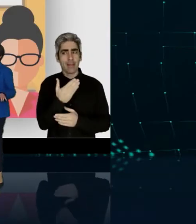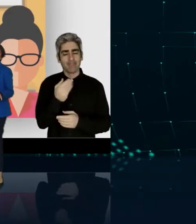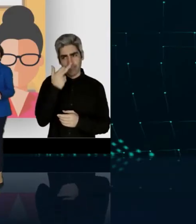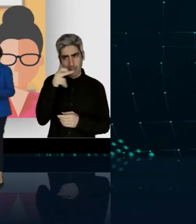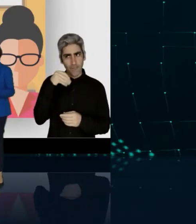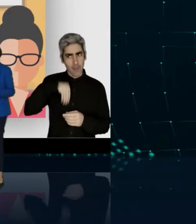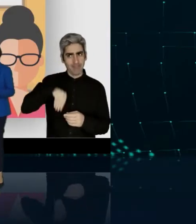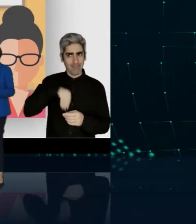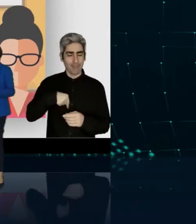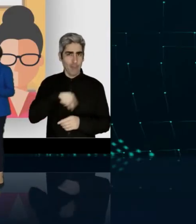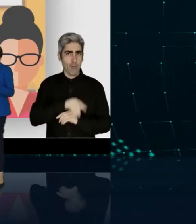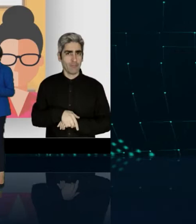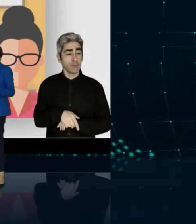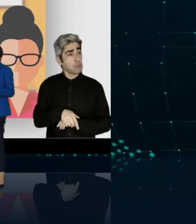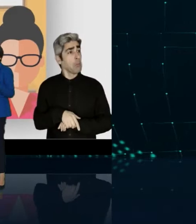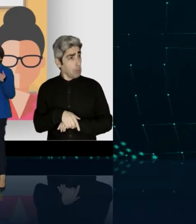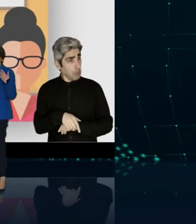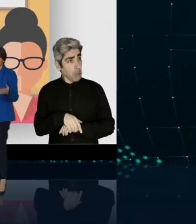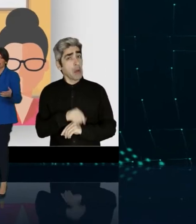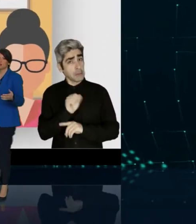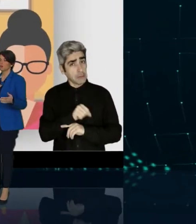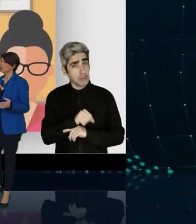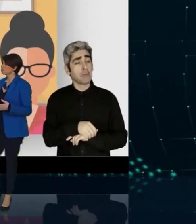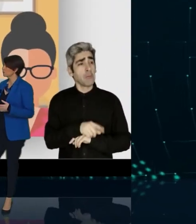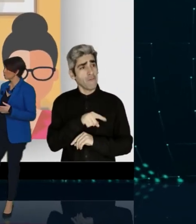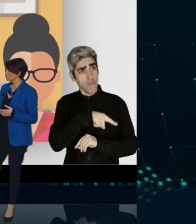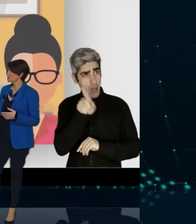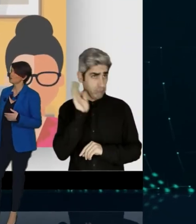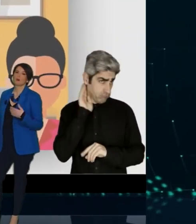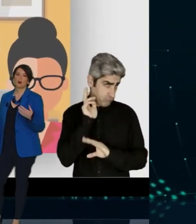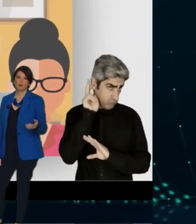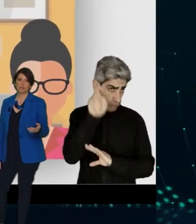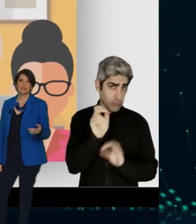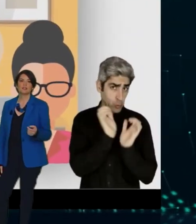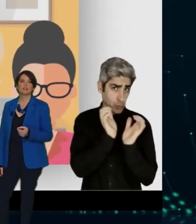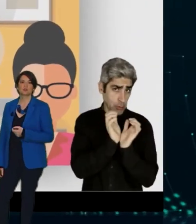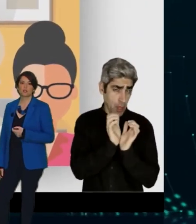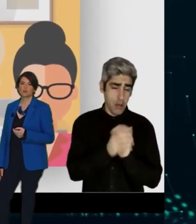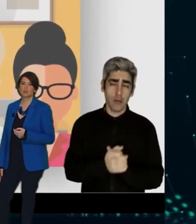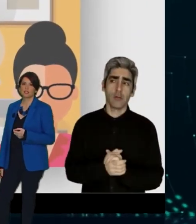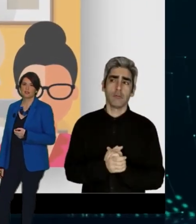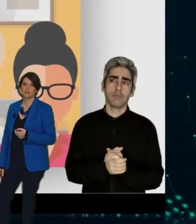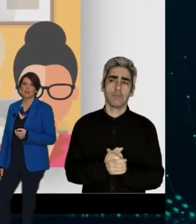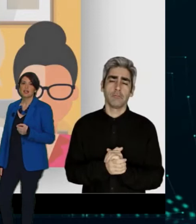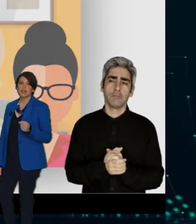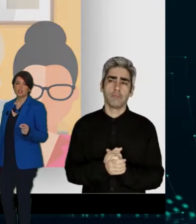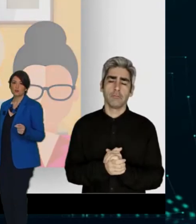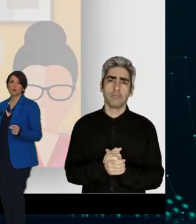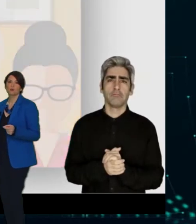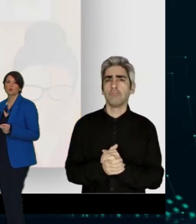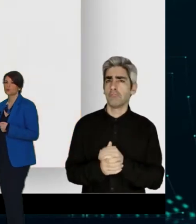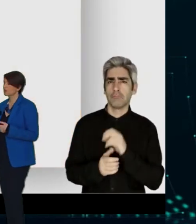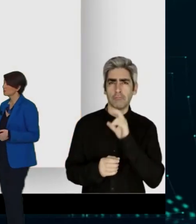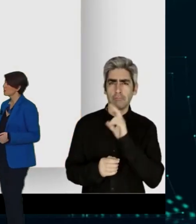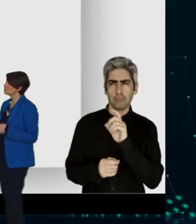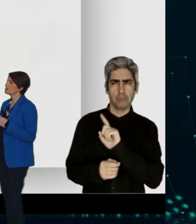integralmente automático. Os cidadãos passam a poder também acompanhar o estado do seu processo online na segurança social direta. Este